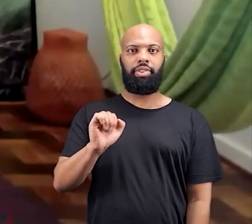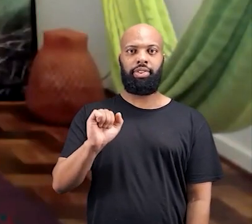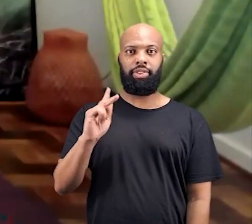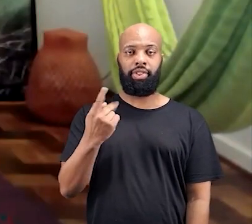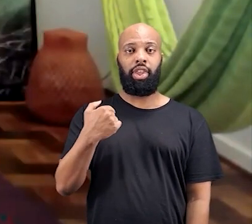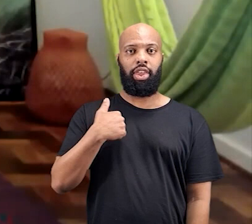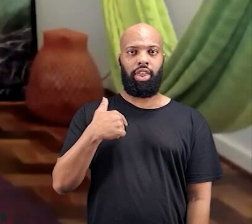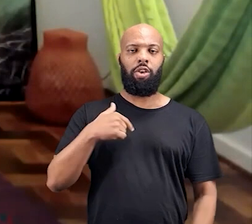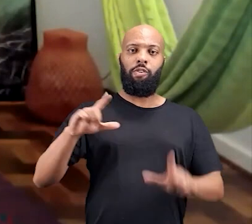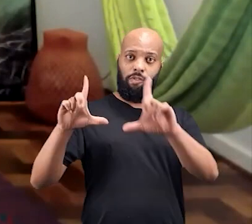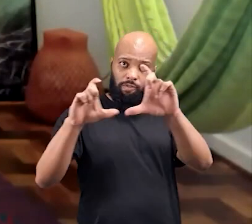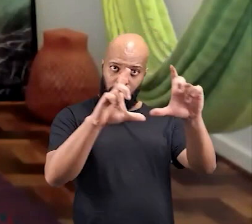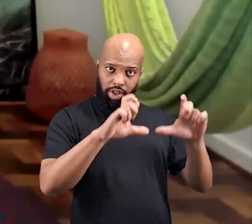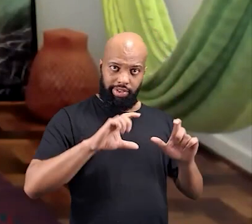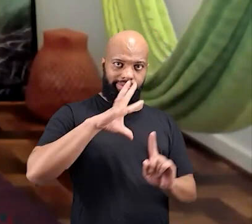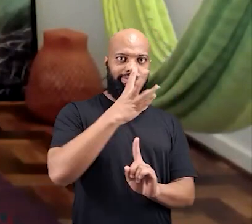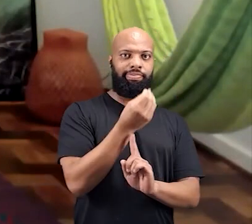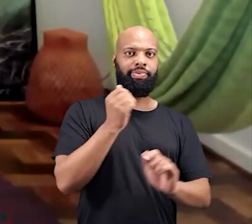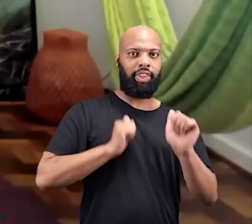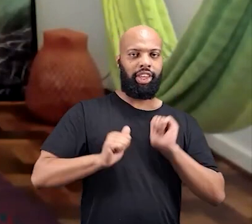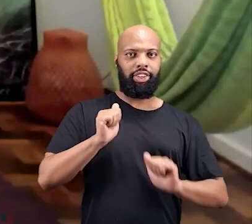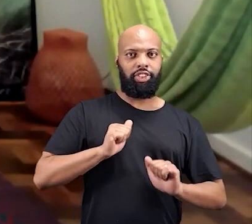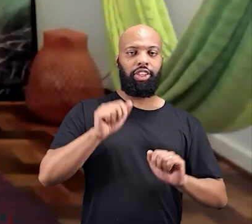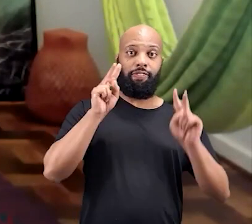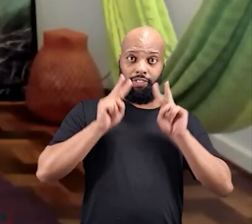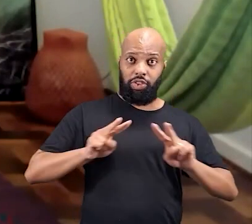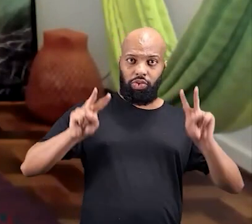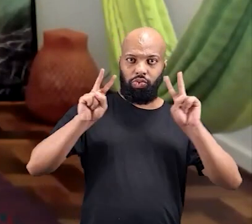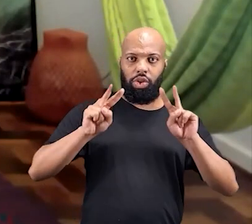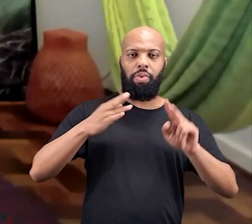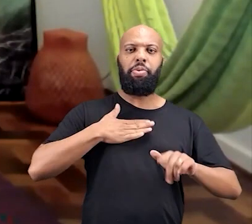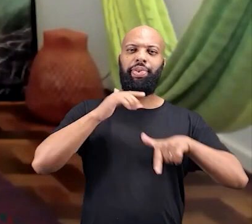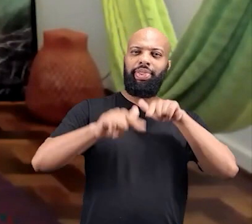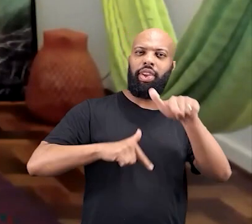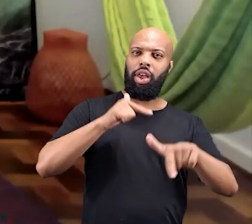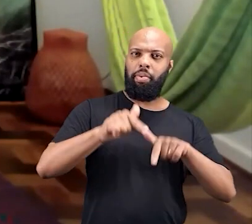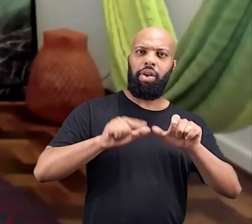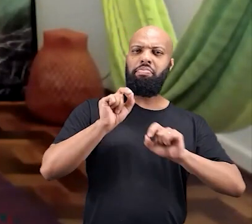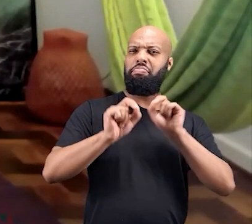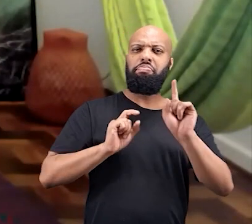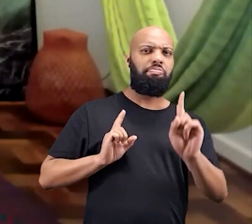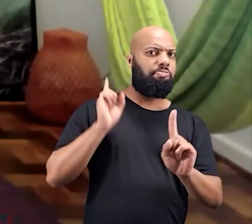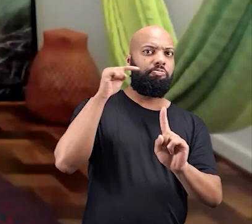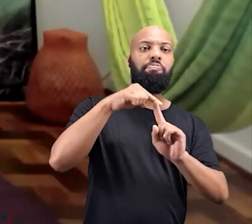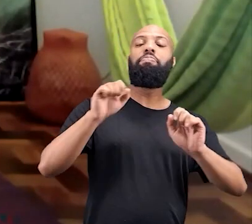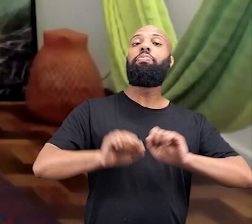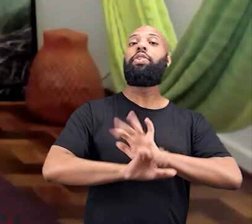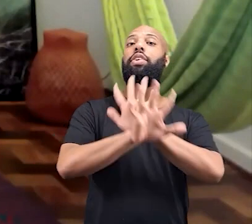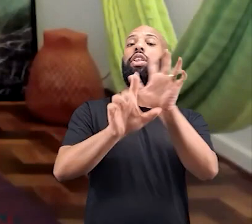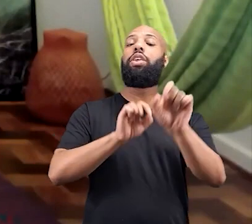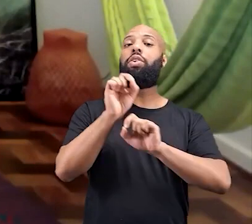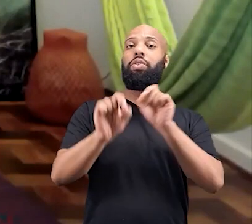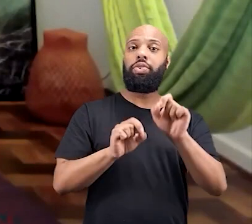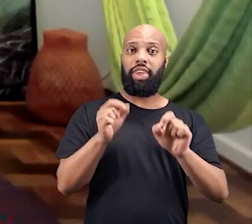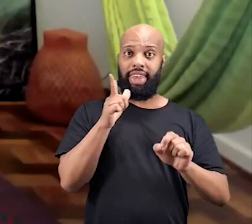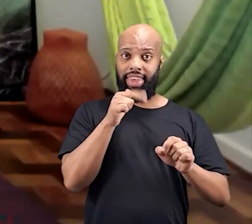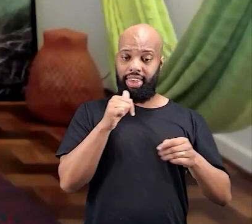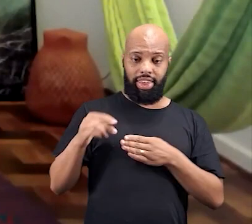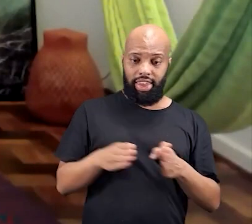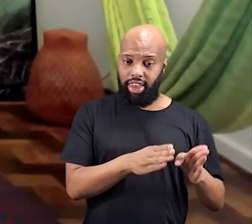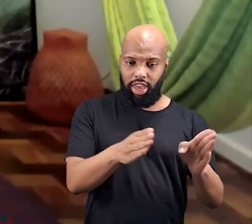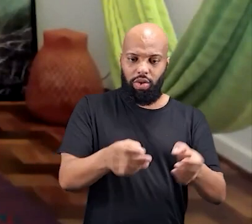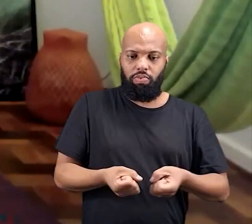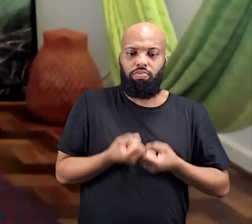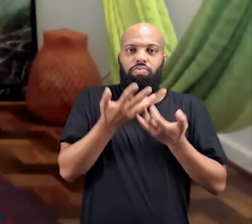meu nome é Città, eu sou fotógrafa, artista visual e eu costumo dizer que o meu trabalho tem uma intenção clara, que é